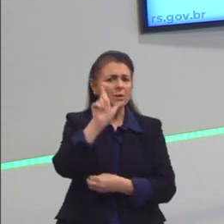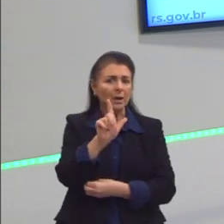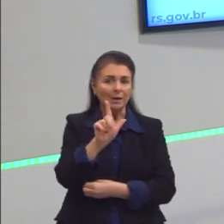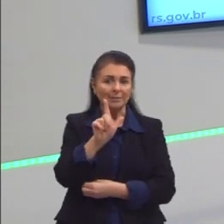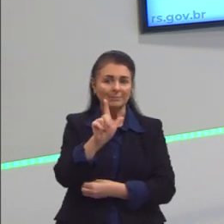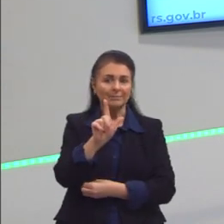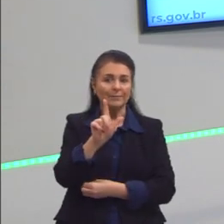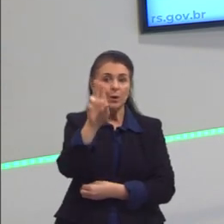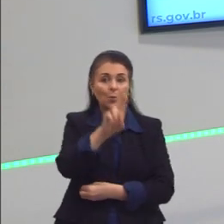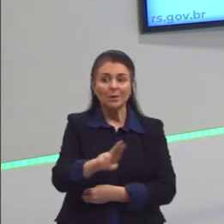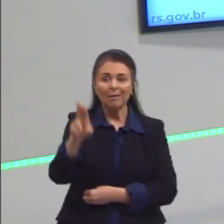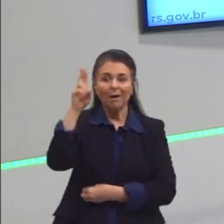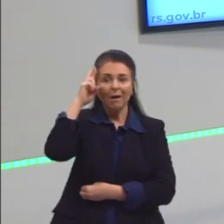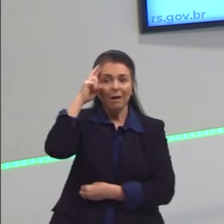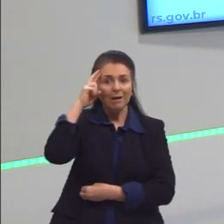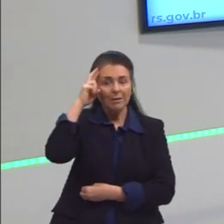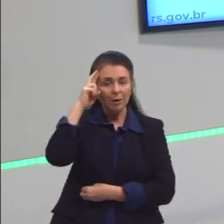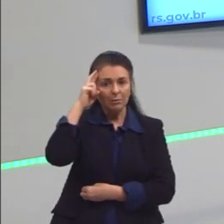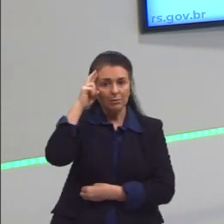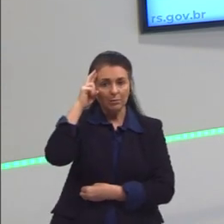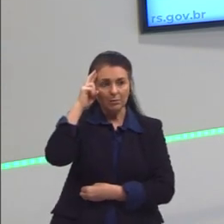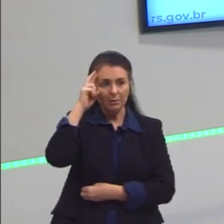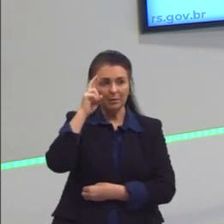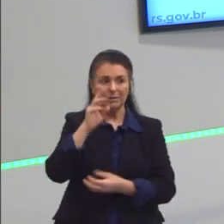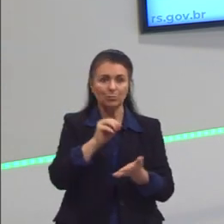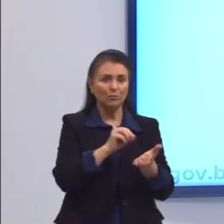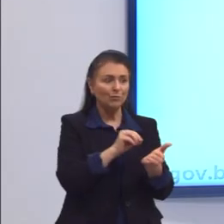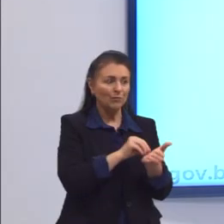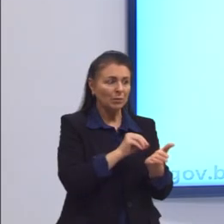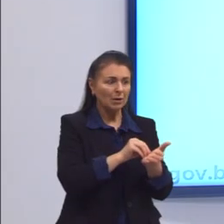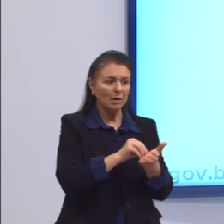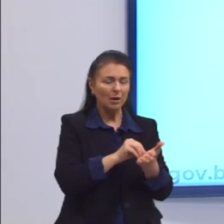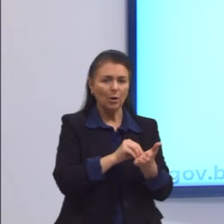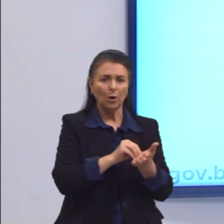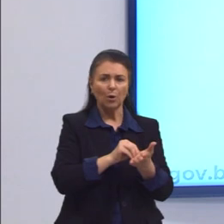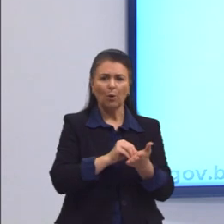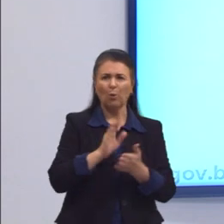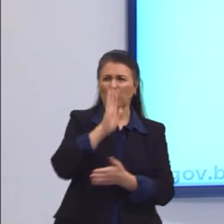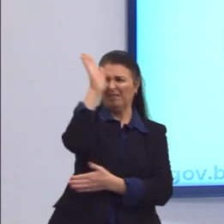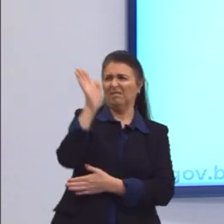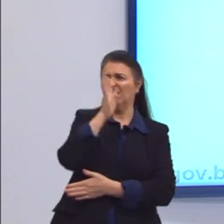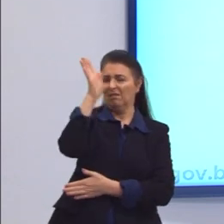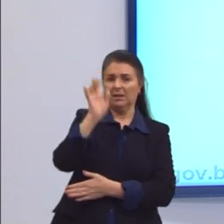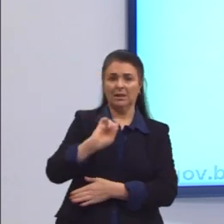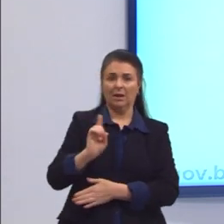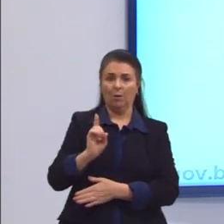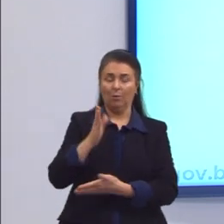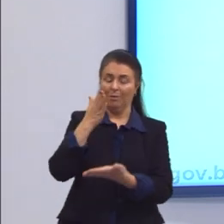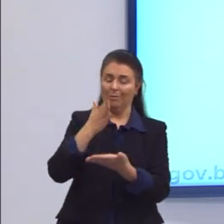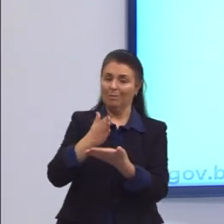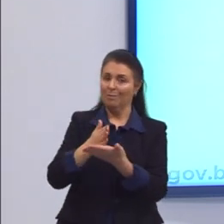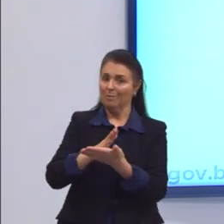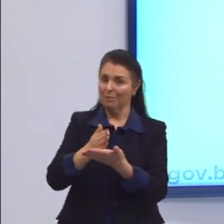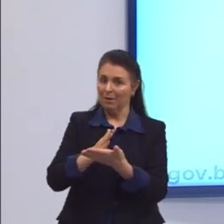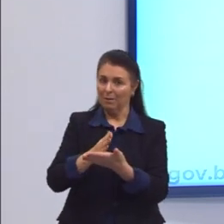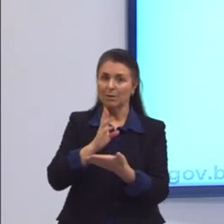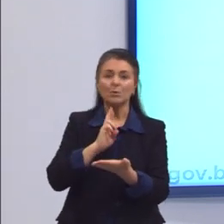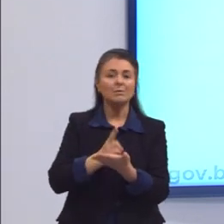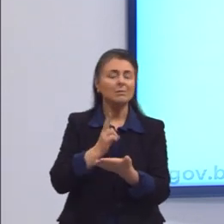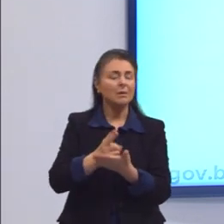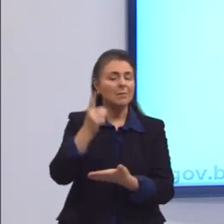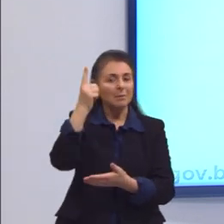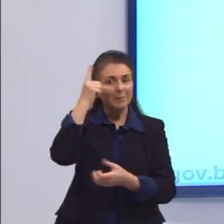falei antes. Nem falta e nem excesso. Essa era a proposta da ética aristotélica, sempre pensada na